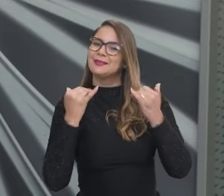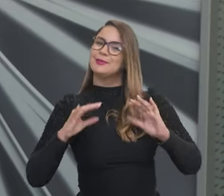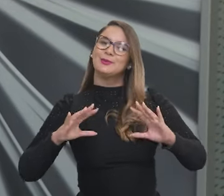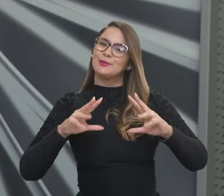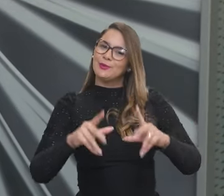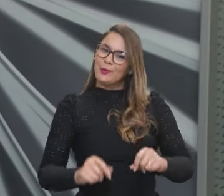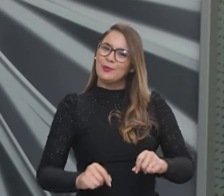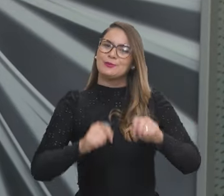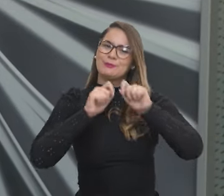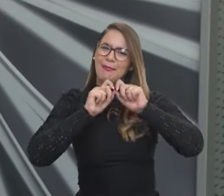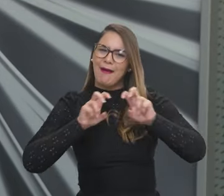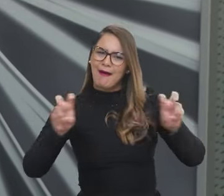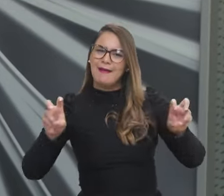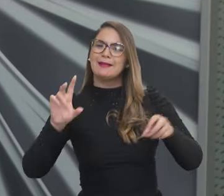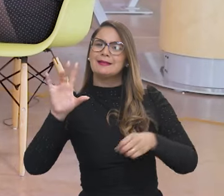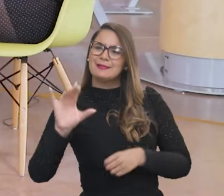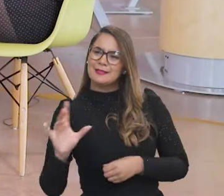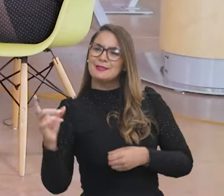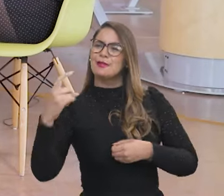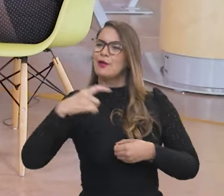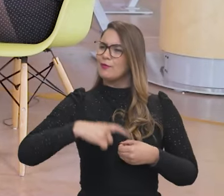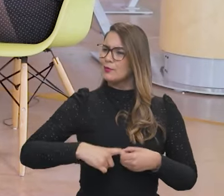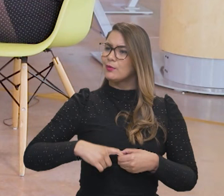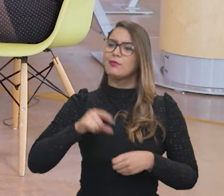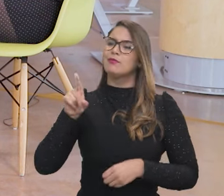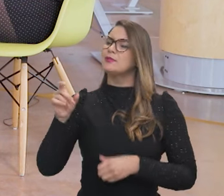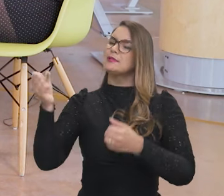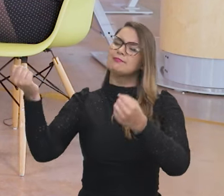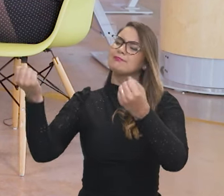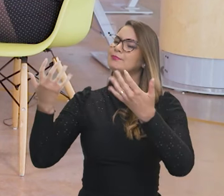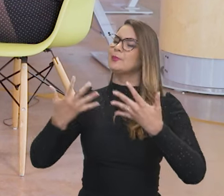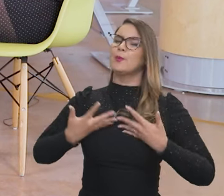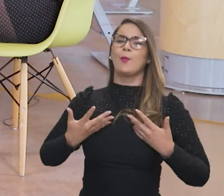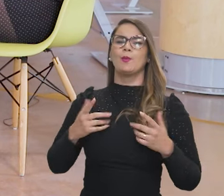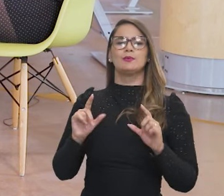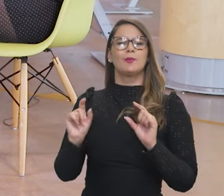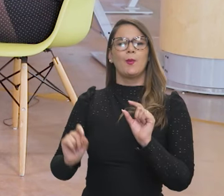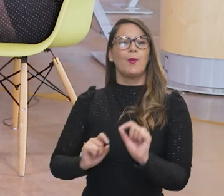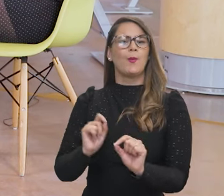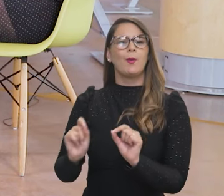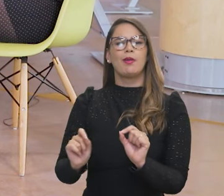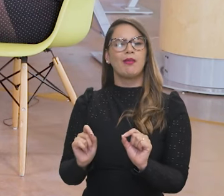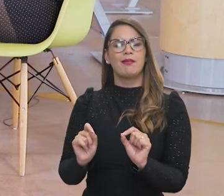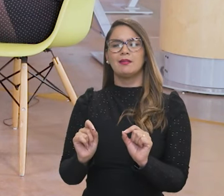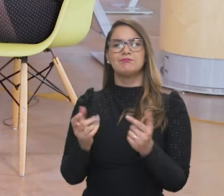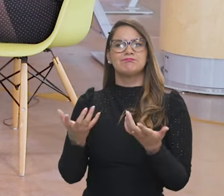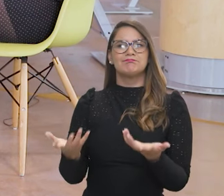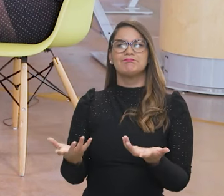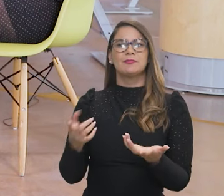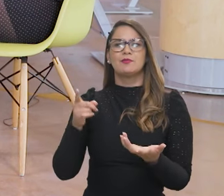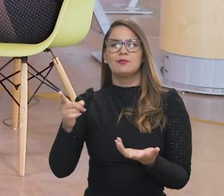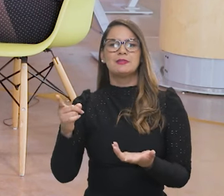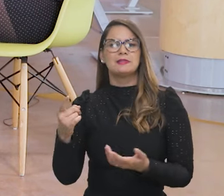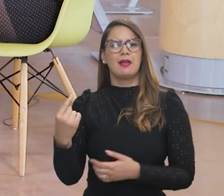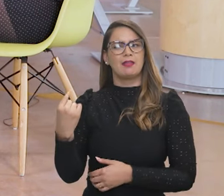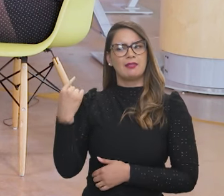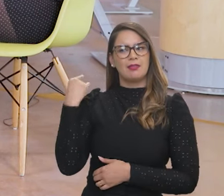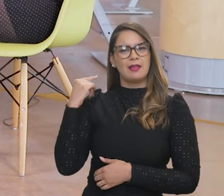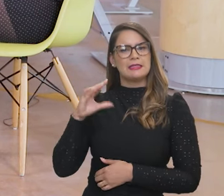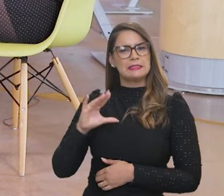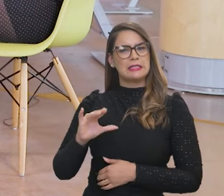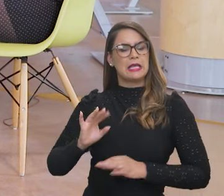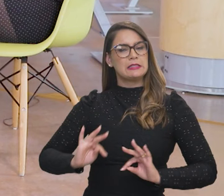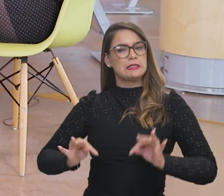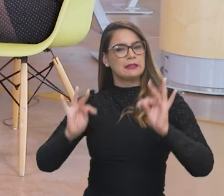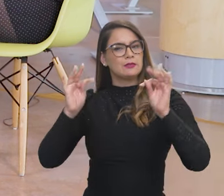que é muito ecoada. O que a senhora pode me contar, que retrato a senhora mais recente